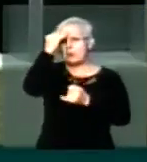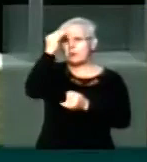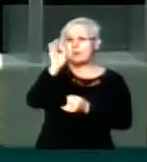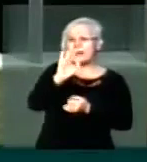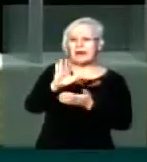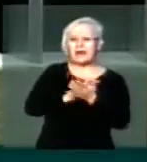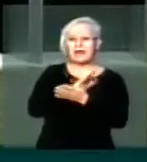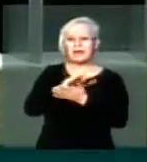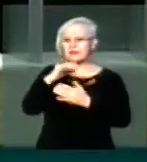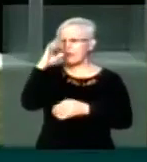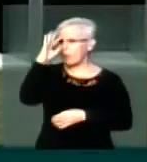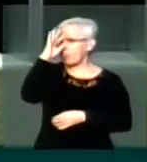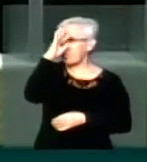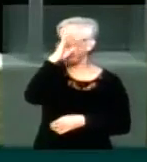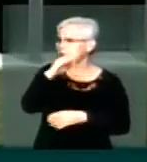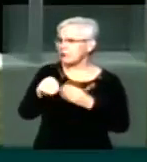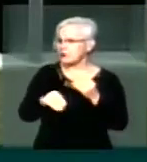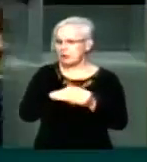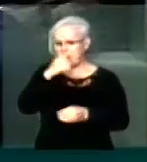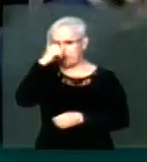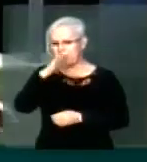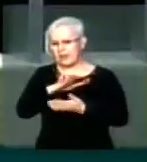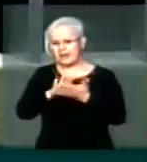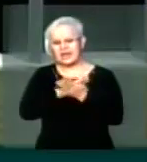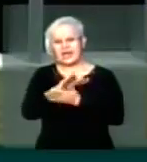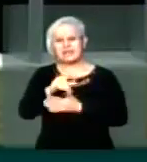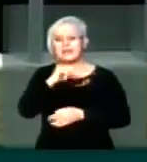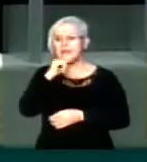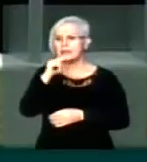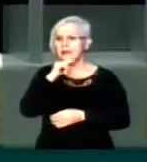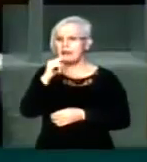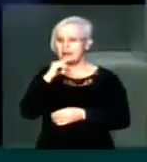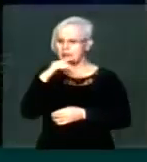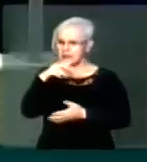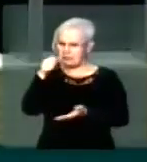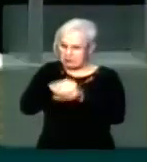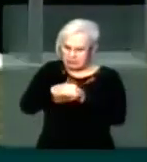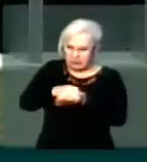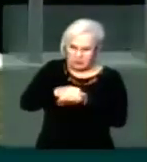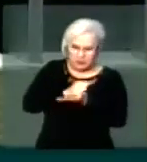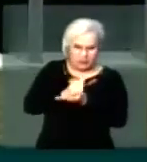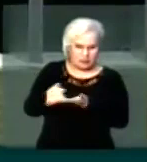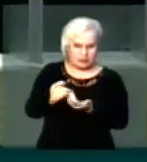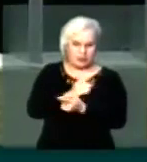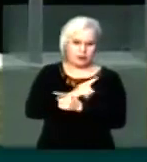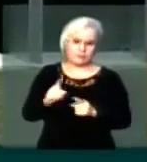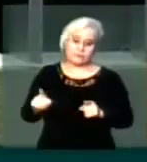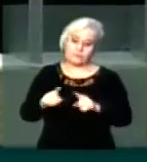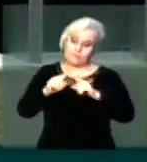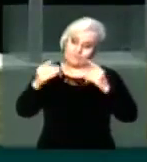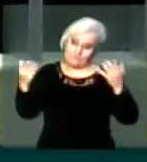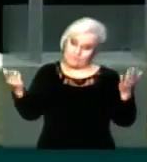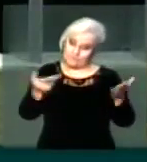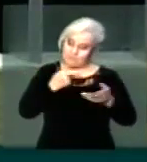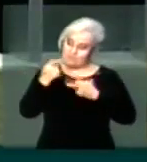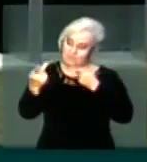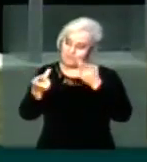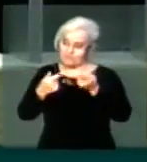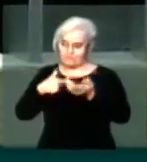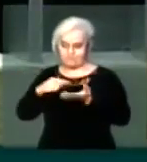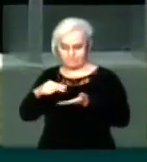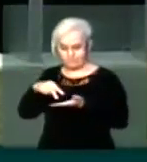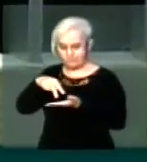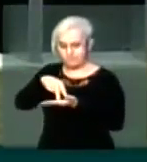tirar essa sensação de que ninguém é punido por crime nenhum nesse país. Mas a minha fala inicial, quando vim para a